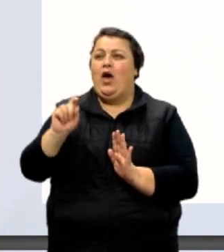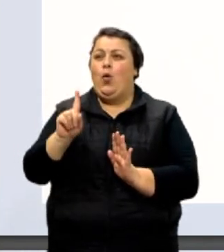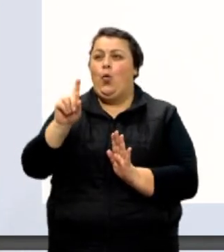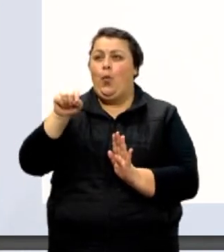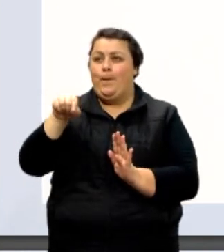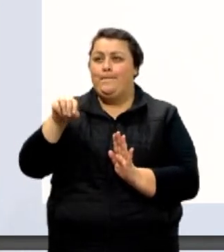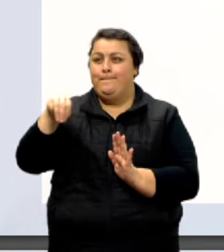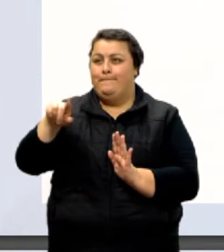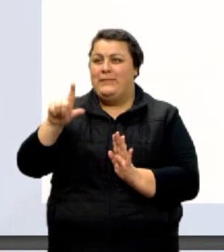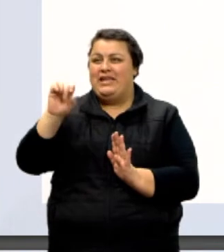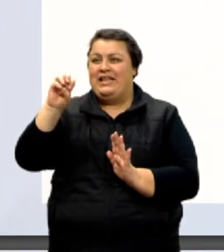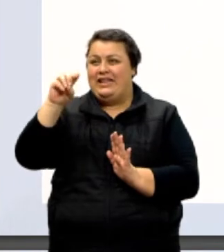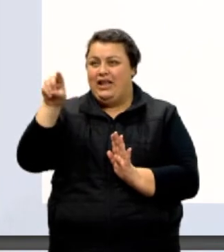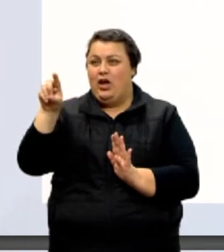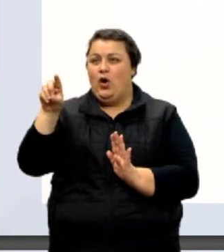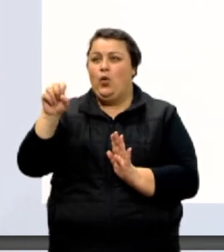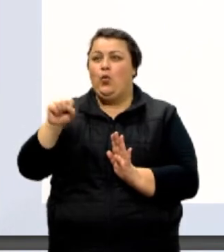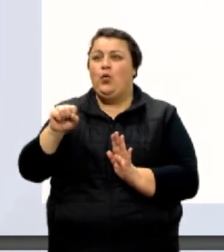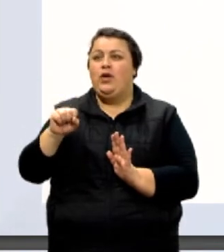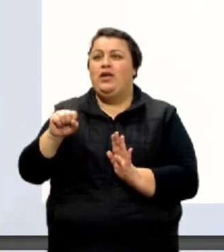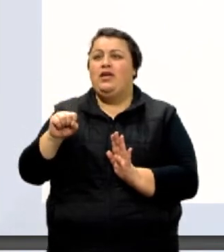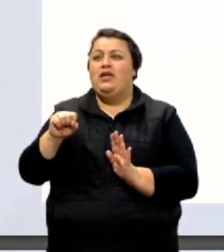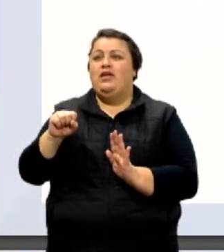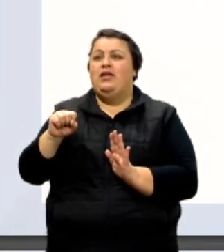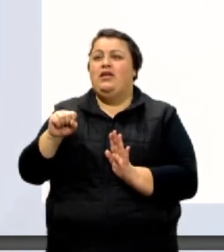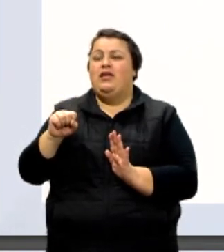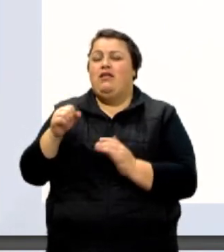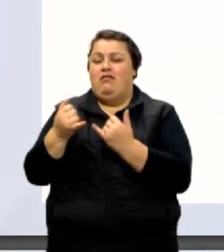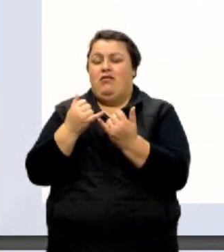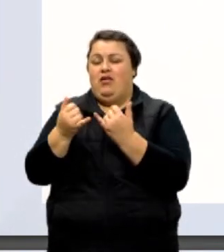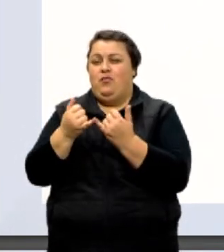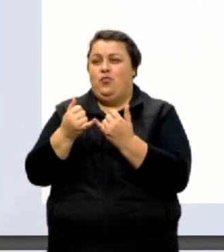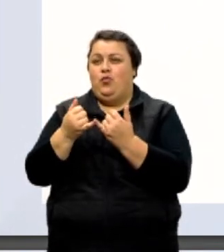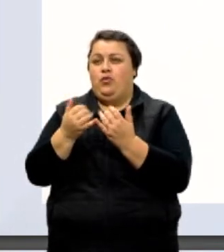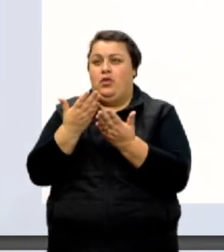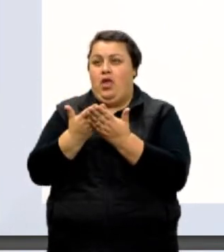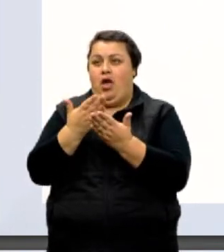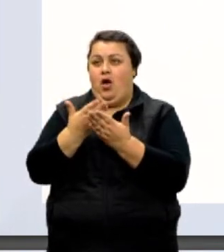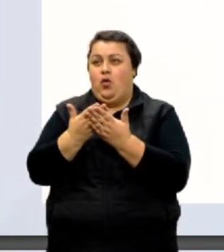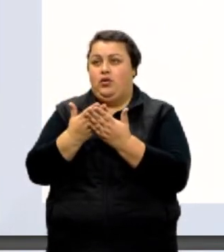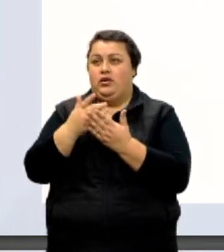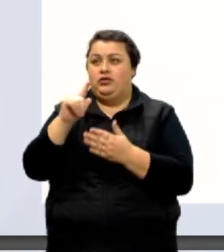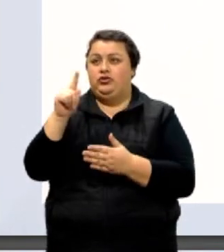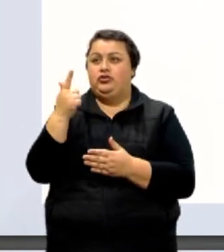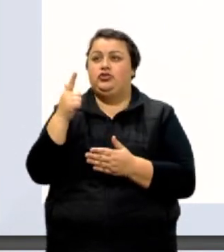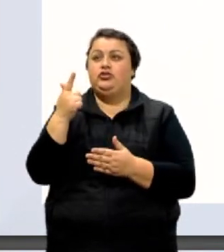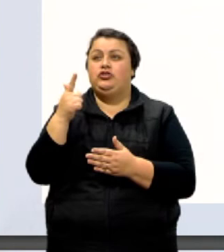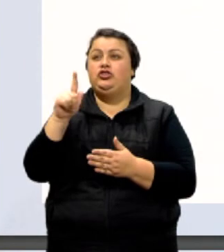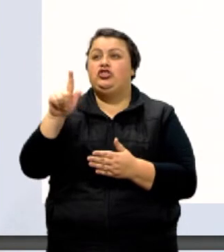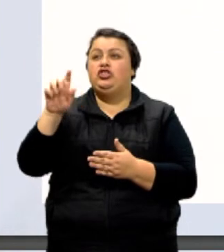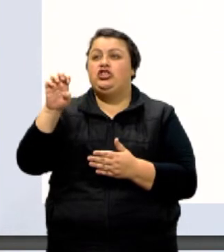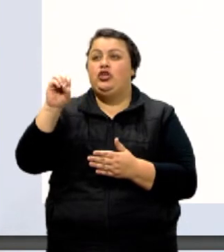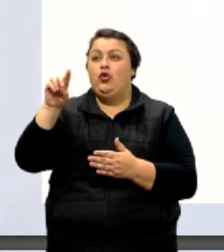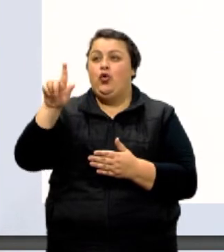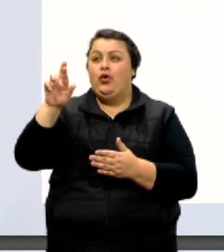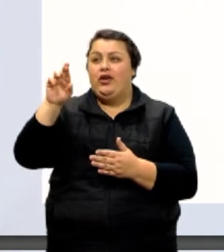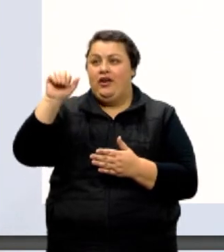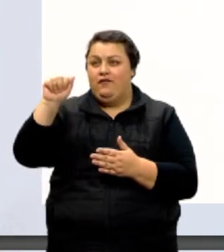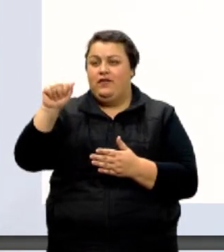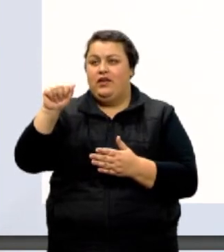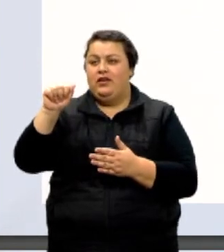Então, quando lá na prova de geografia aparecer que a potência da usina,